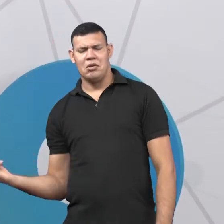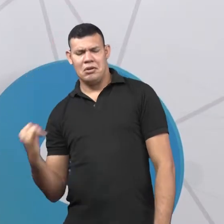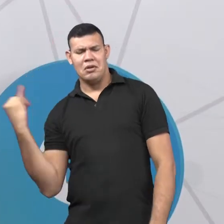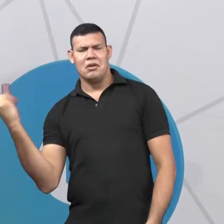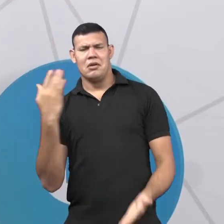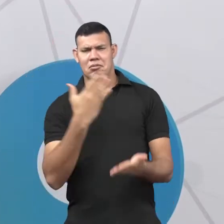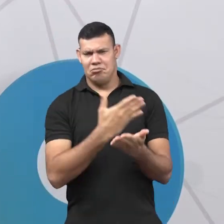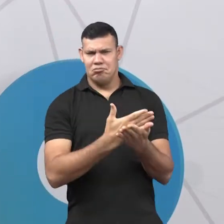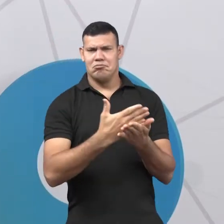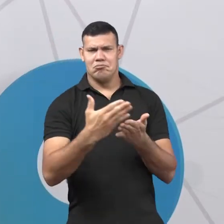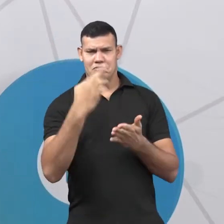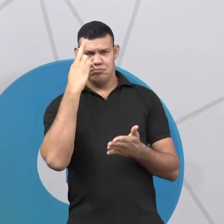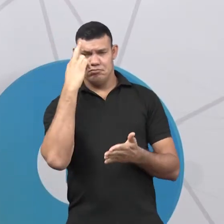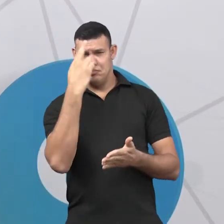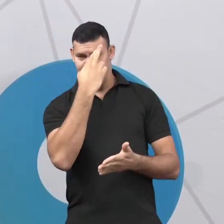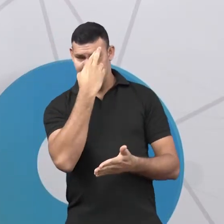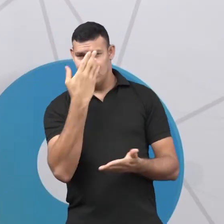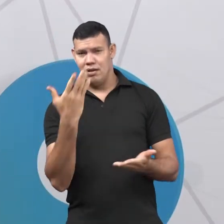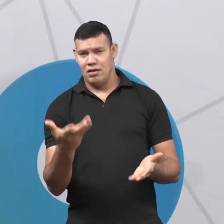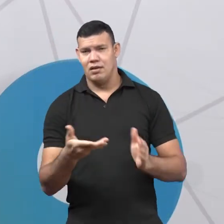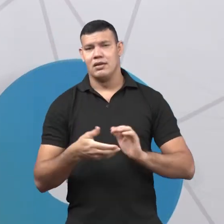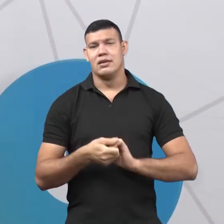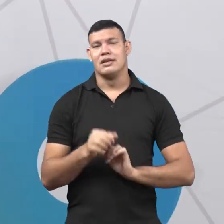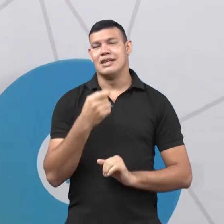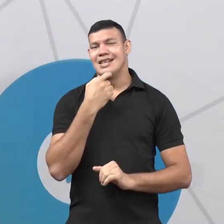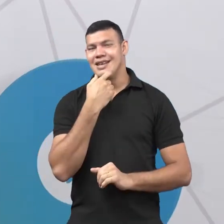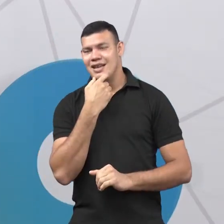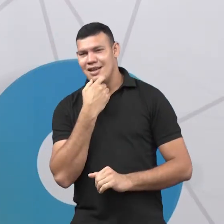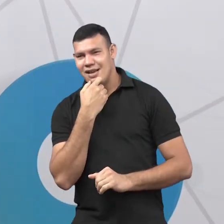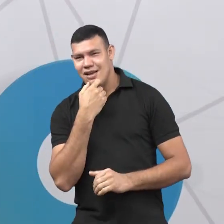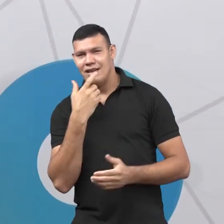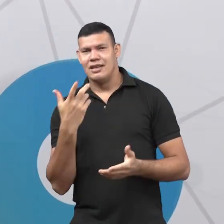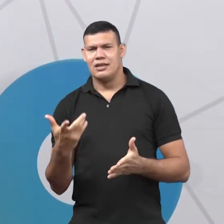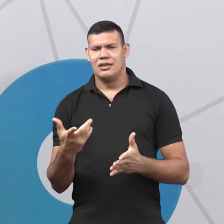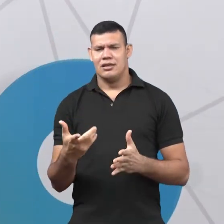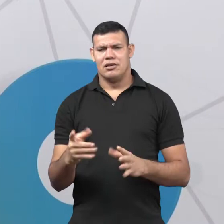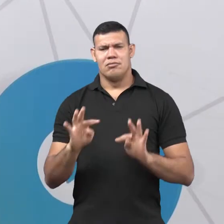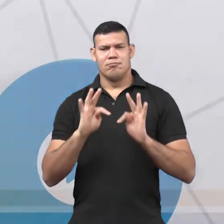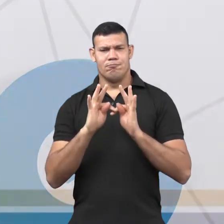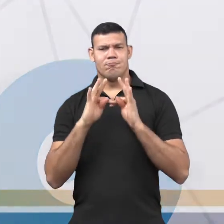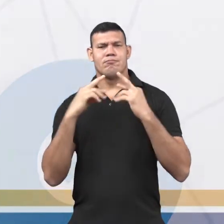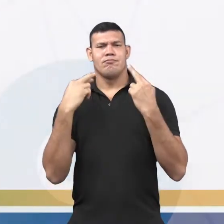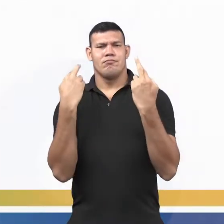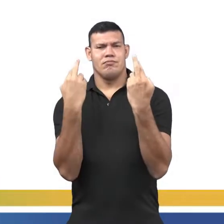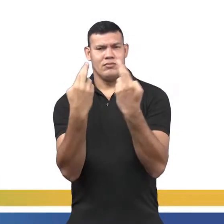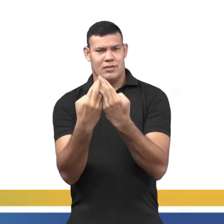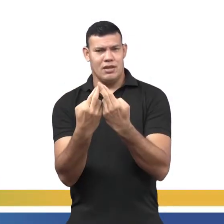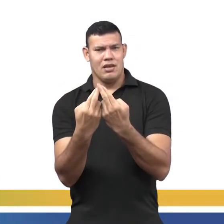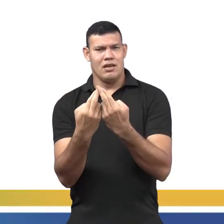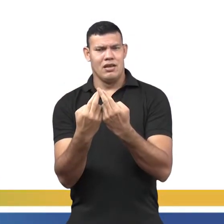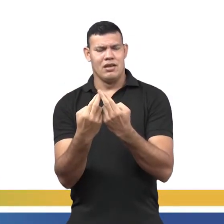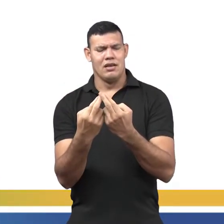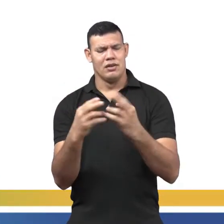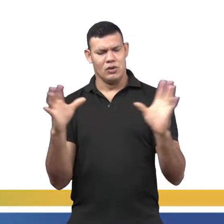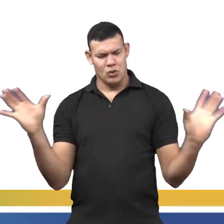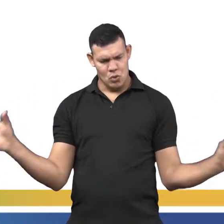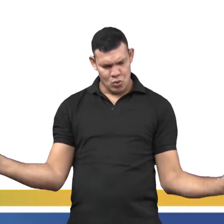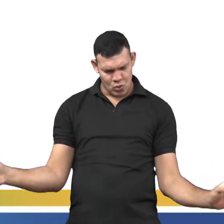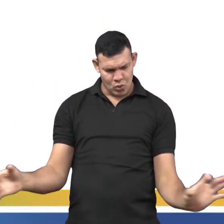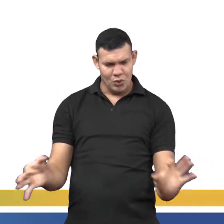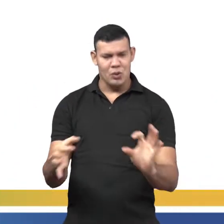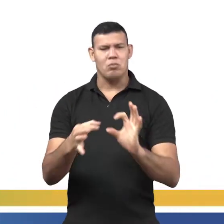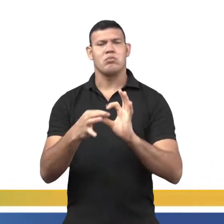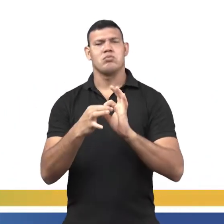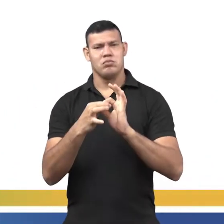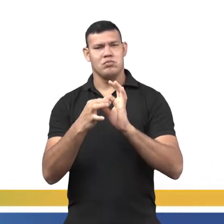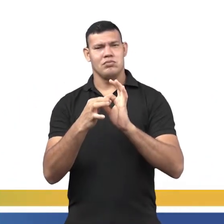história da língua inglesa. Com a invasão das três tribos, o que aconteceu? Houve a primeira junção ou as primeiras influências